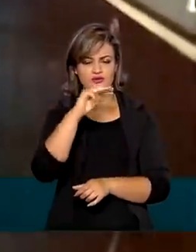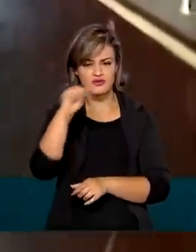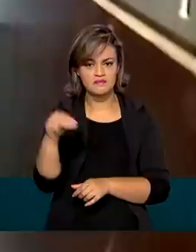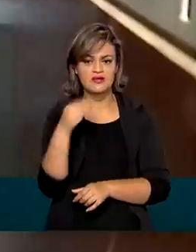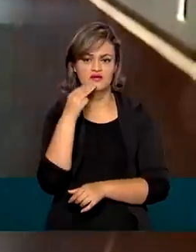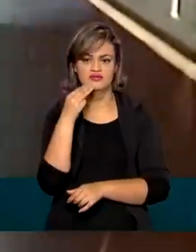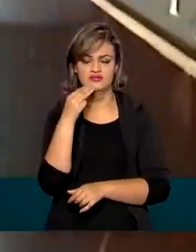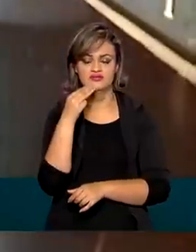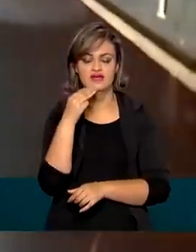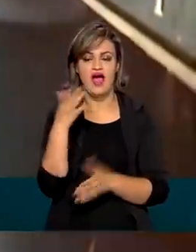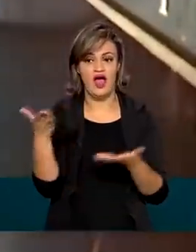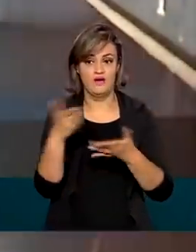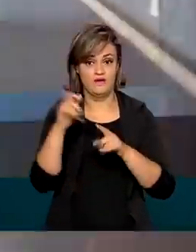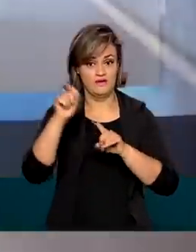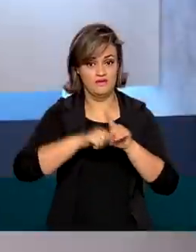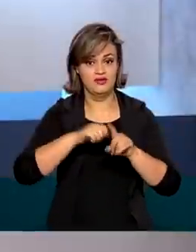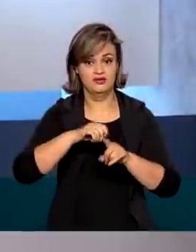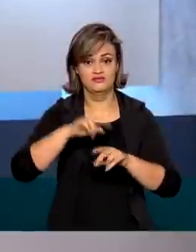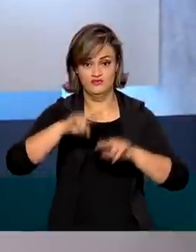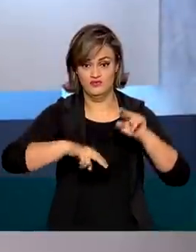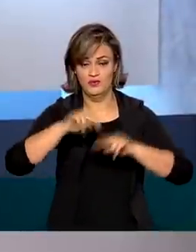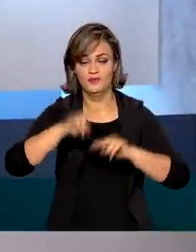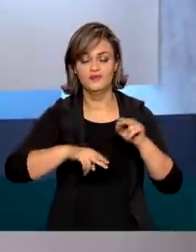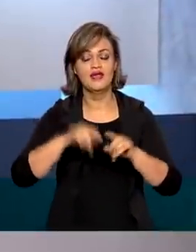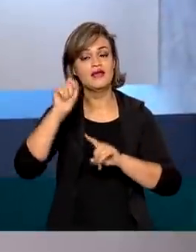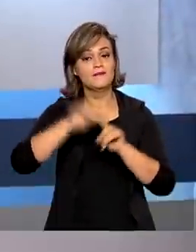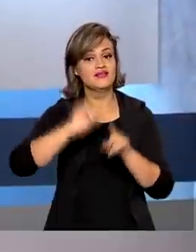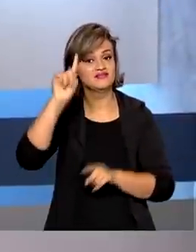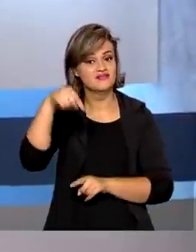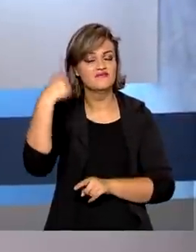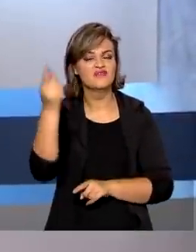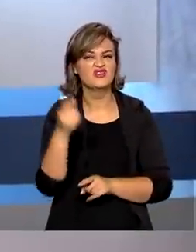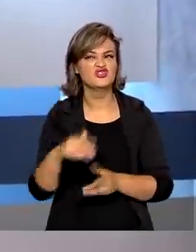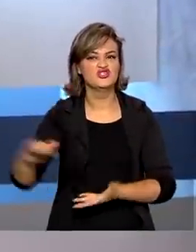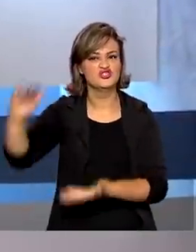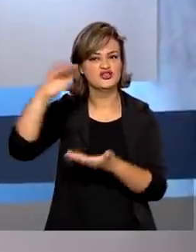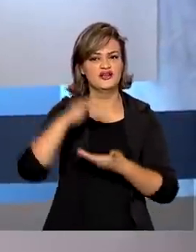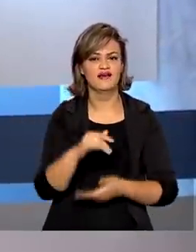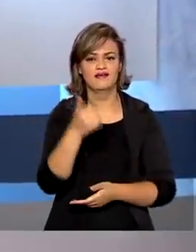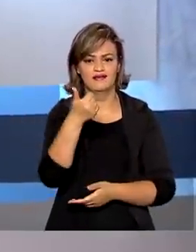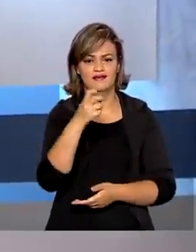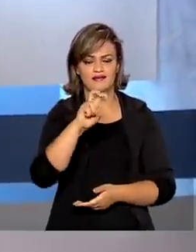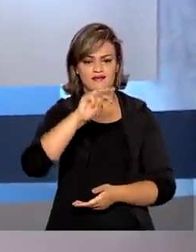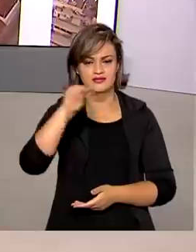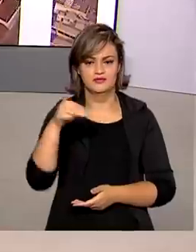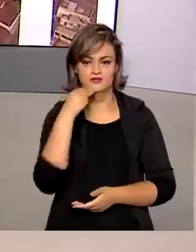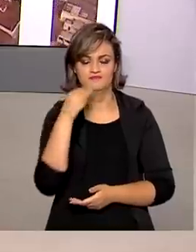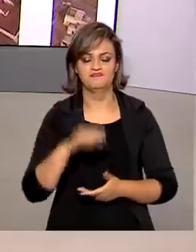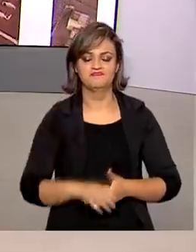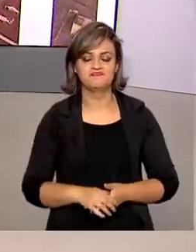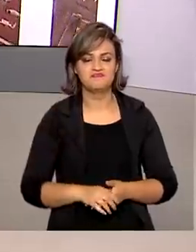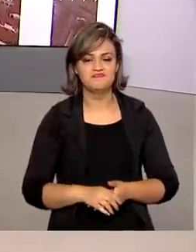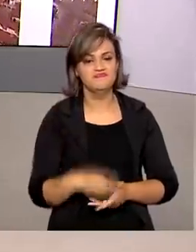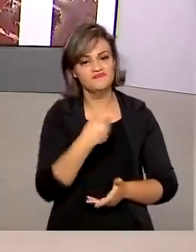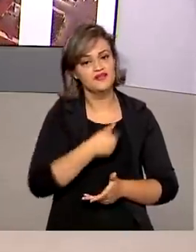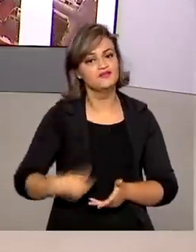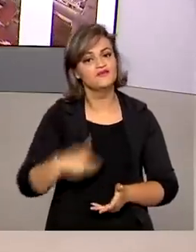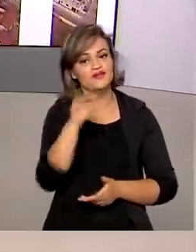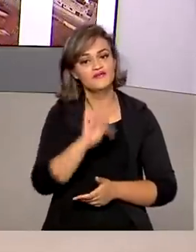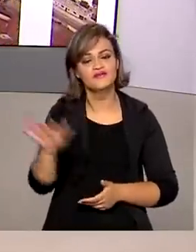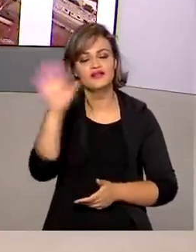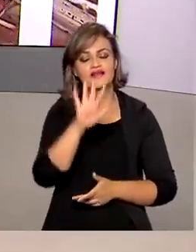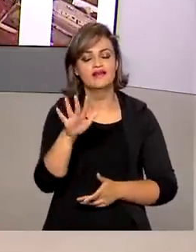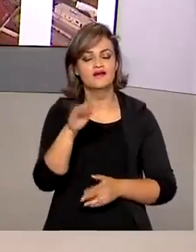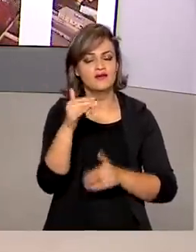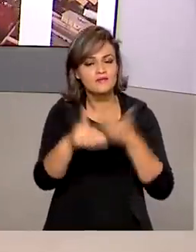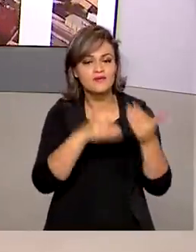da Saúde, agora em junho. E a previsão para o mês que vem é de mais 15 milhões de doses. O governo federal quer avançar